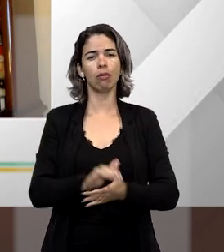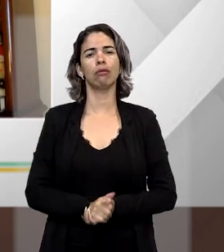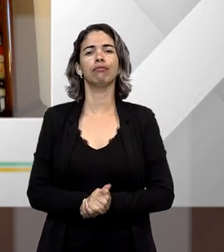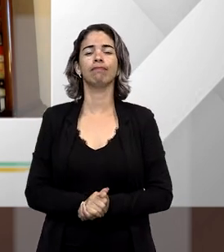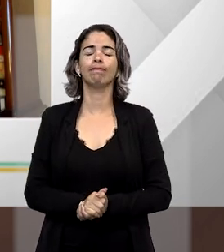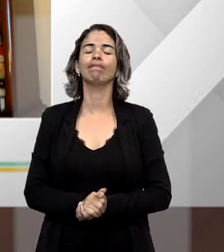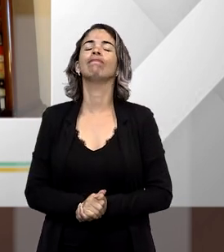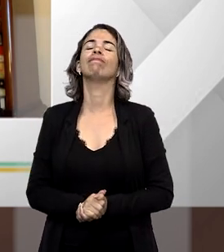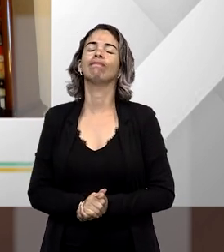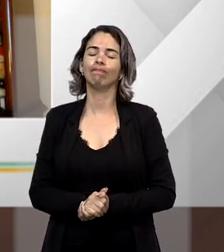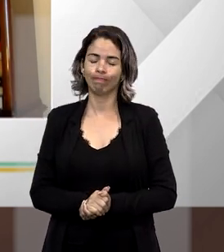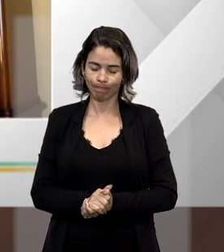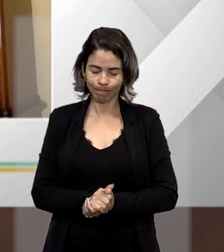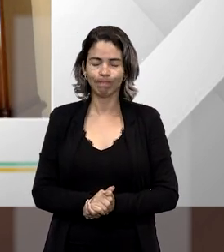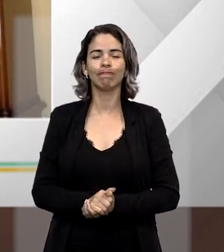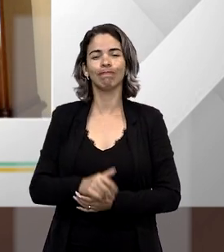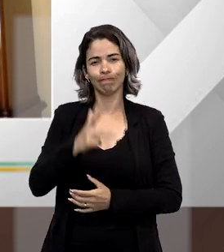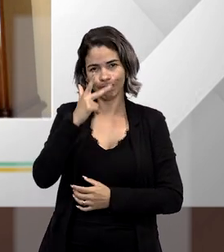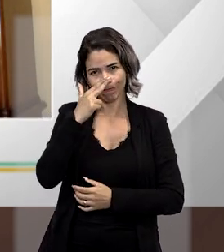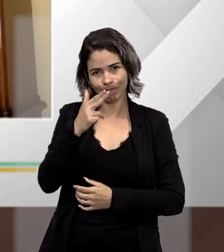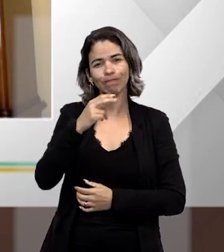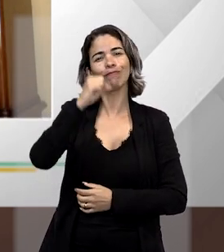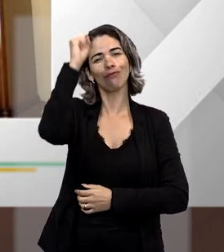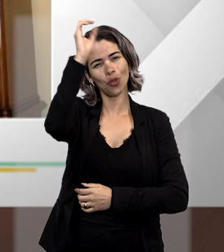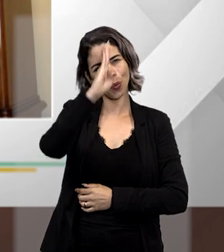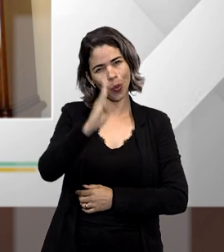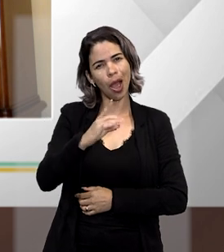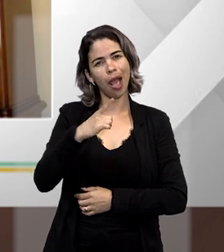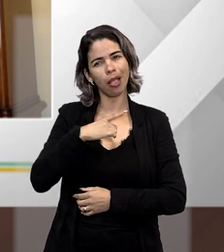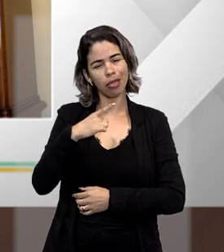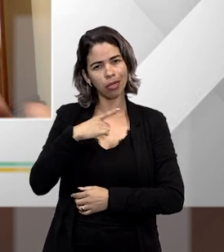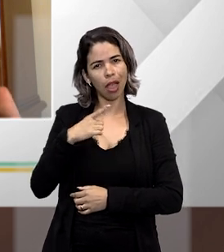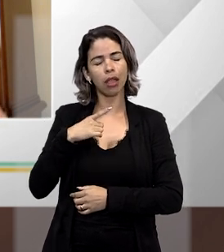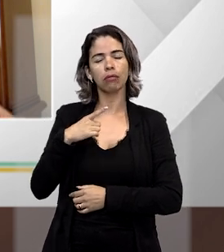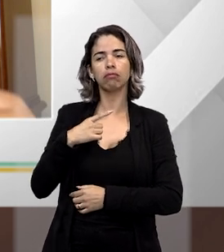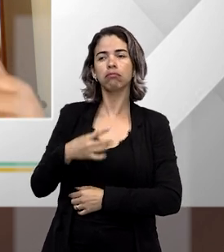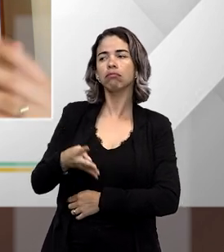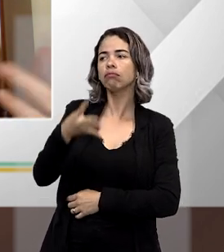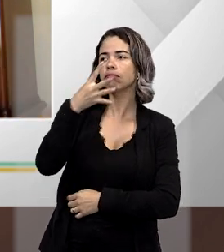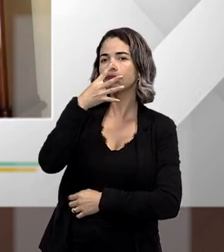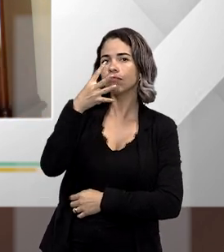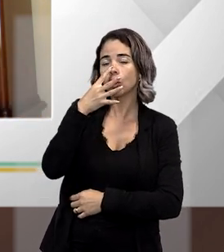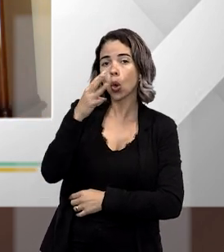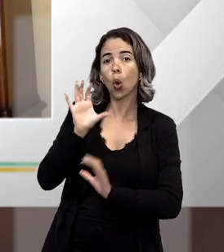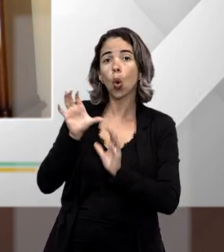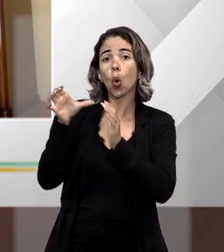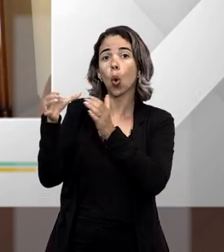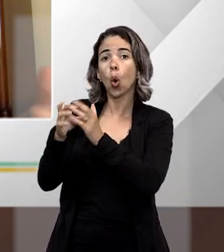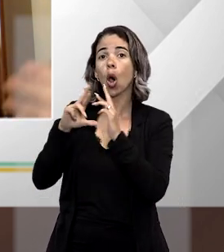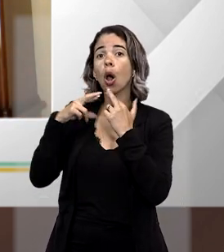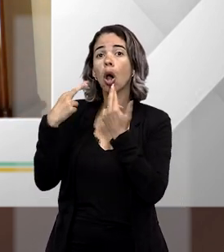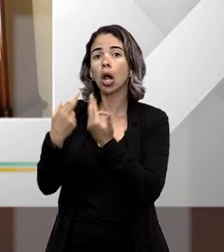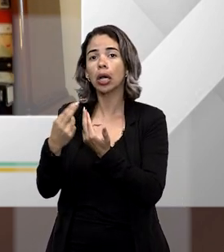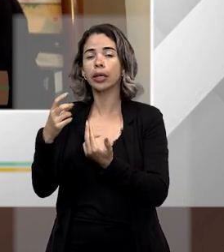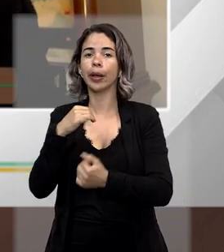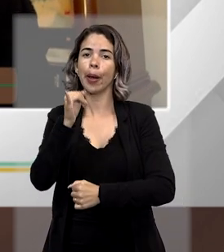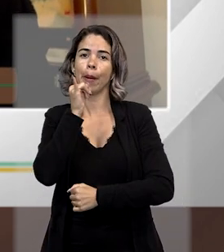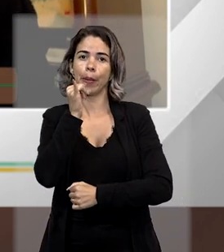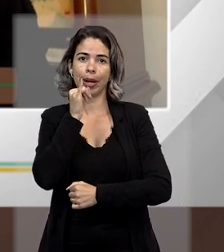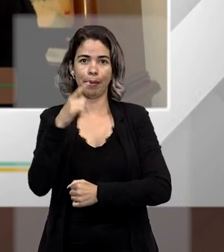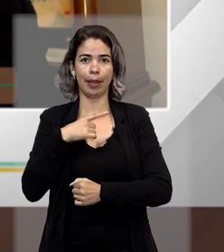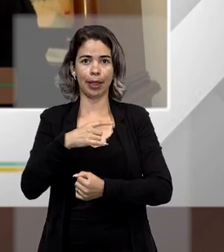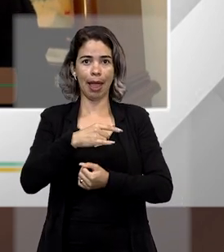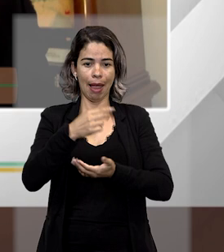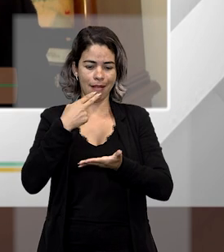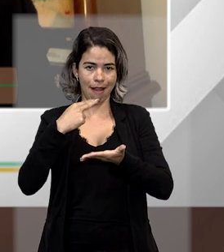Sim, eu acho que o Brasil se submete a várias convenções, ele é signatário de algumas convenções, ele submete a Carta da